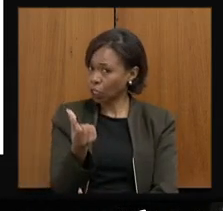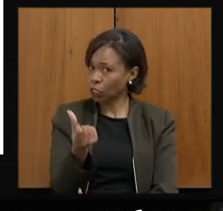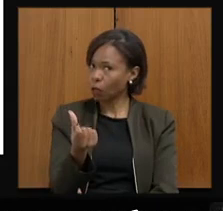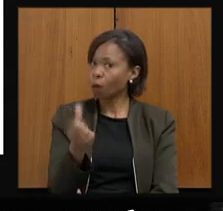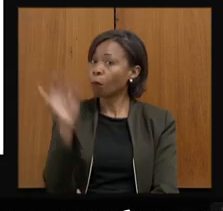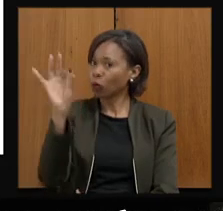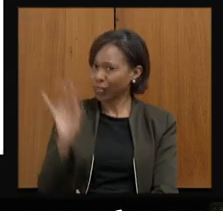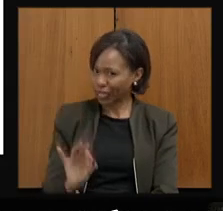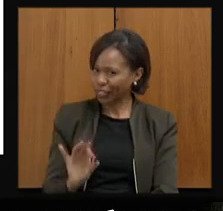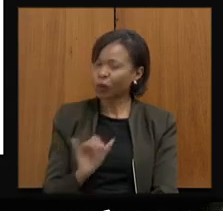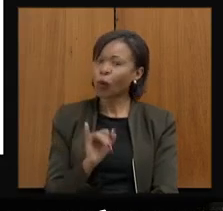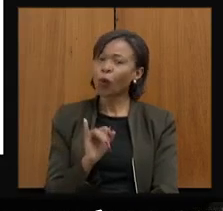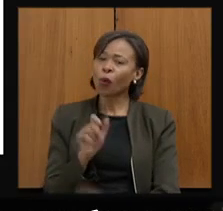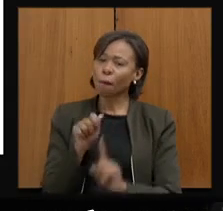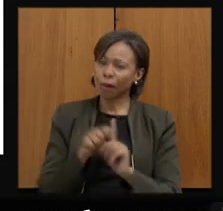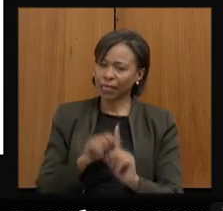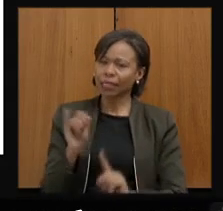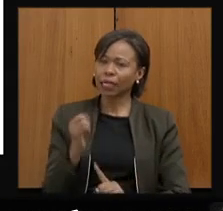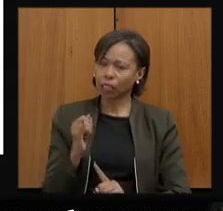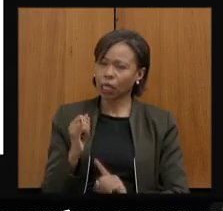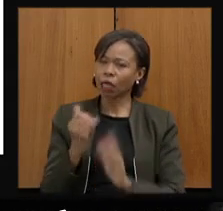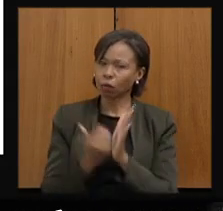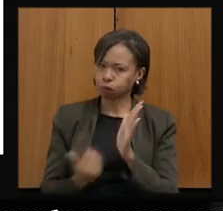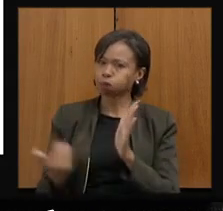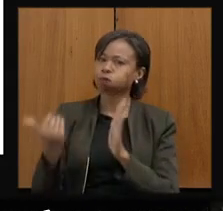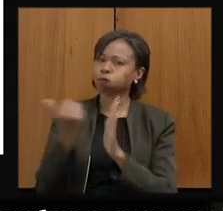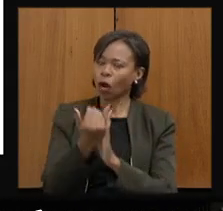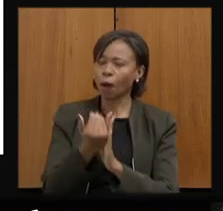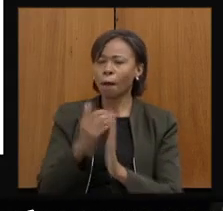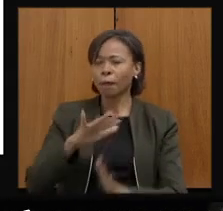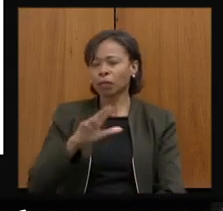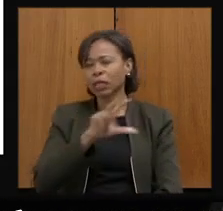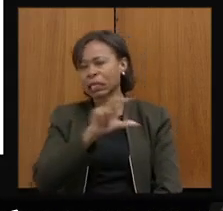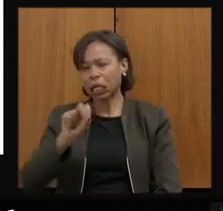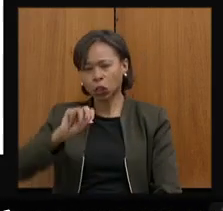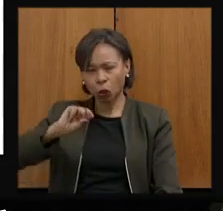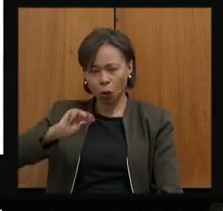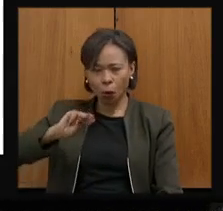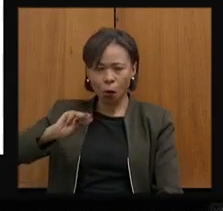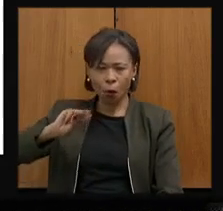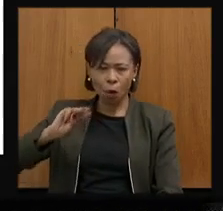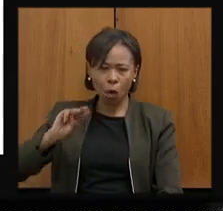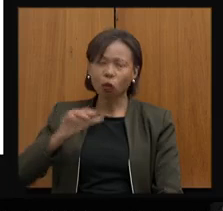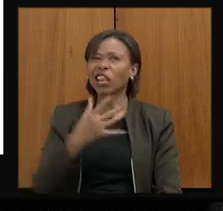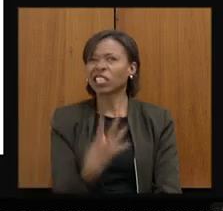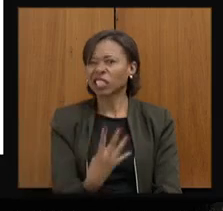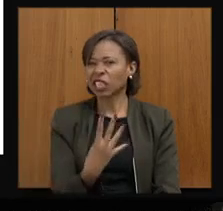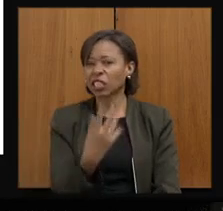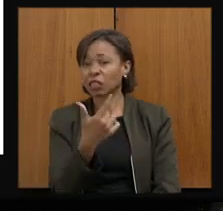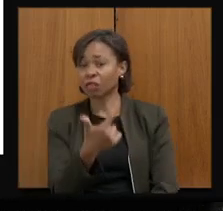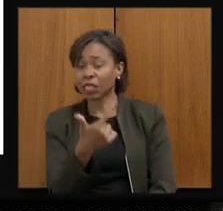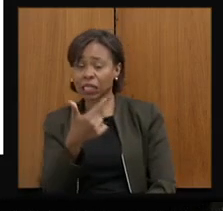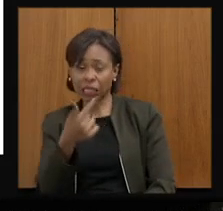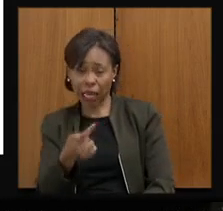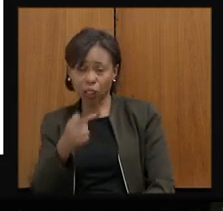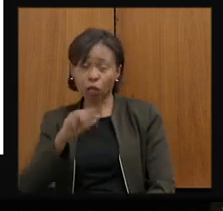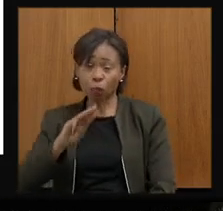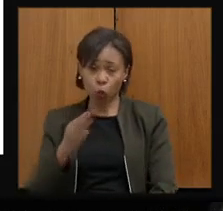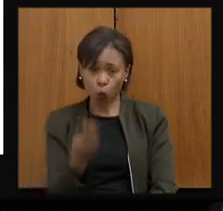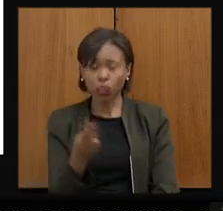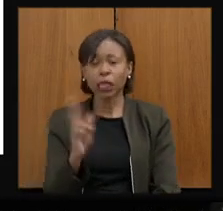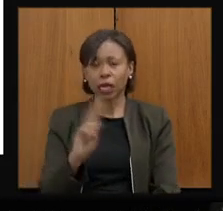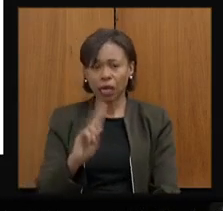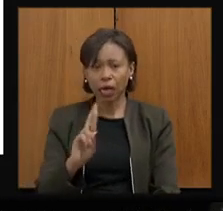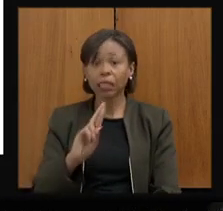janeiro, totalizando esse reajuste quase R 0,5 bilhão,$ 427 milhões. E fizemos um adicional,